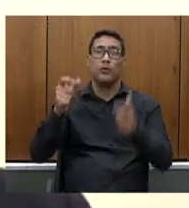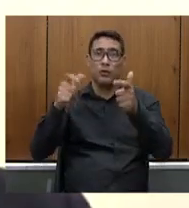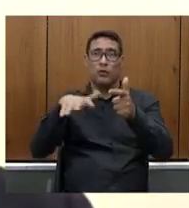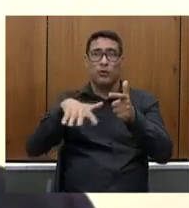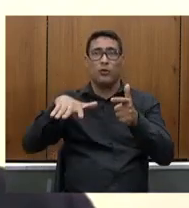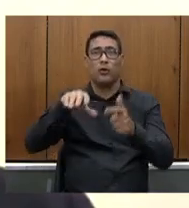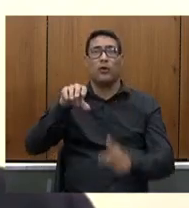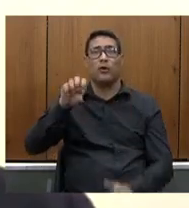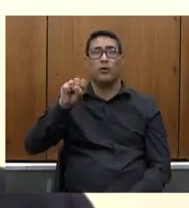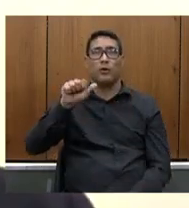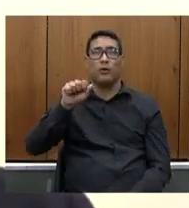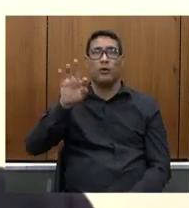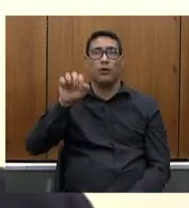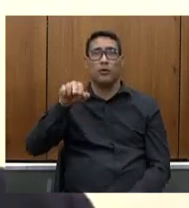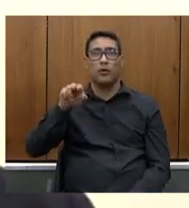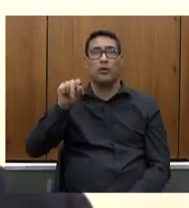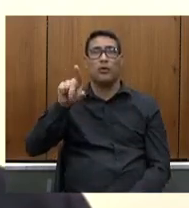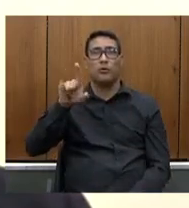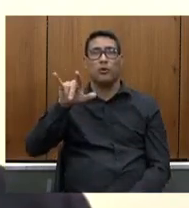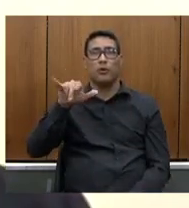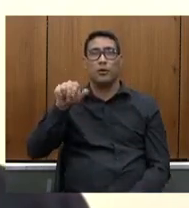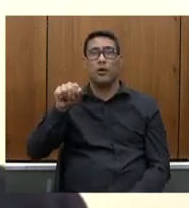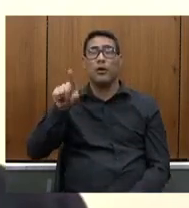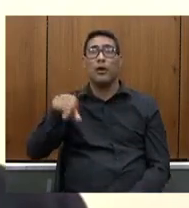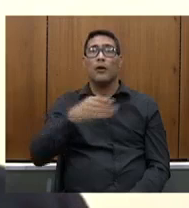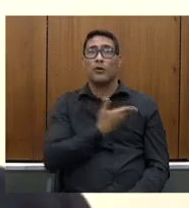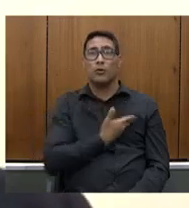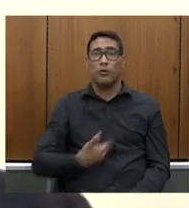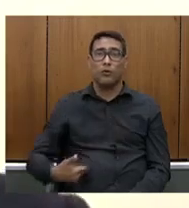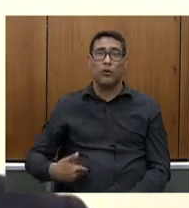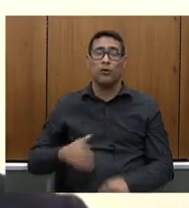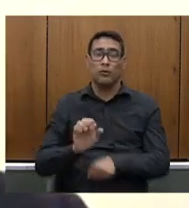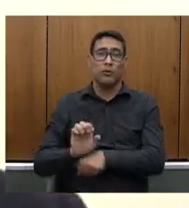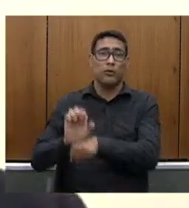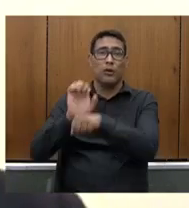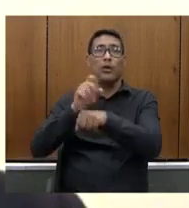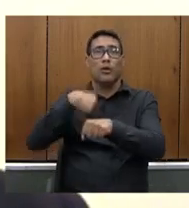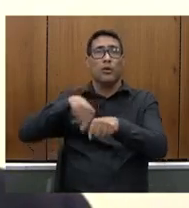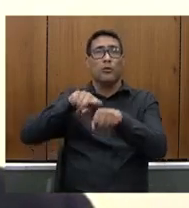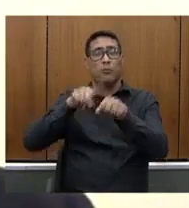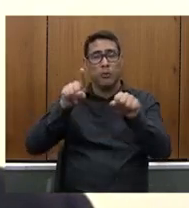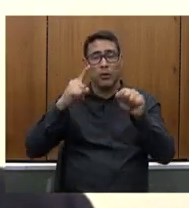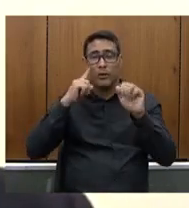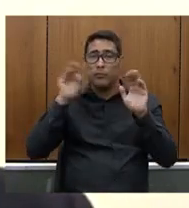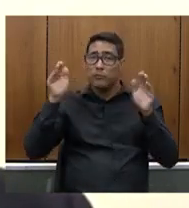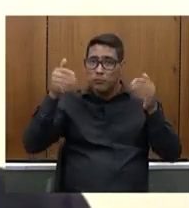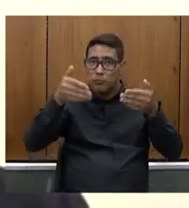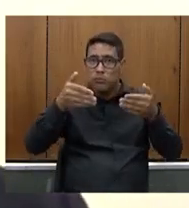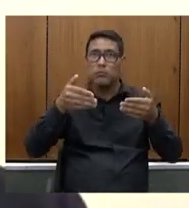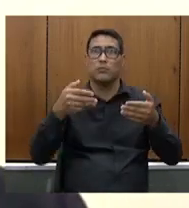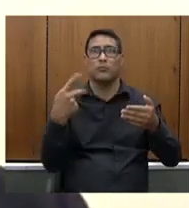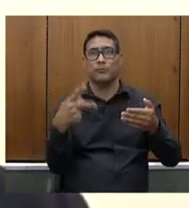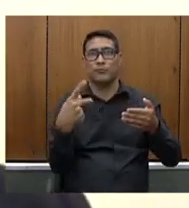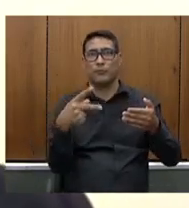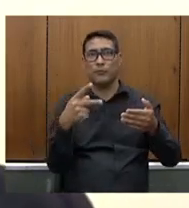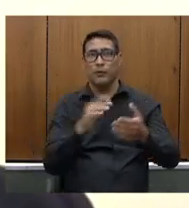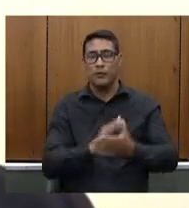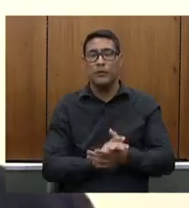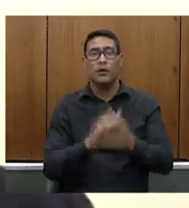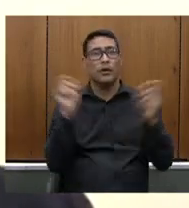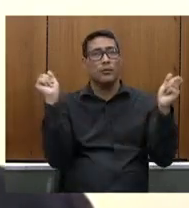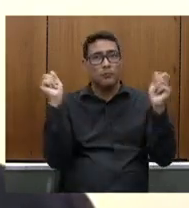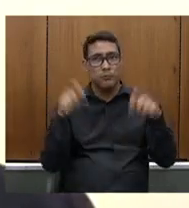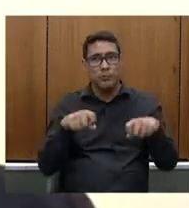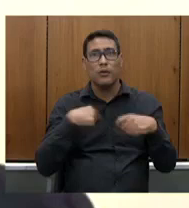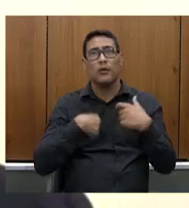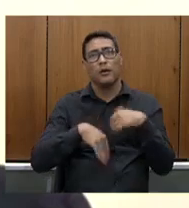para que a prefeitura para que o governo do estado possa se aprofundar na questão e dentro daquilo que for possível